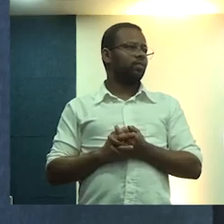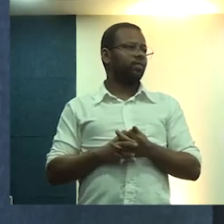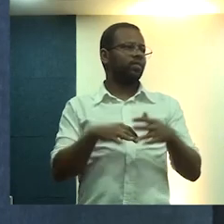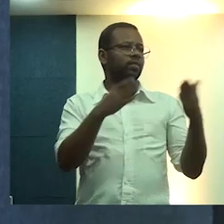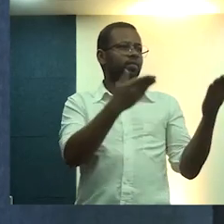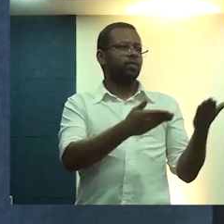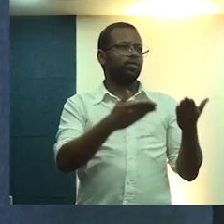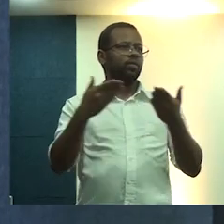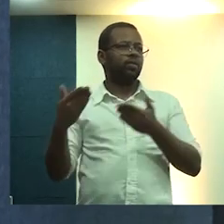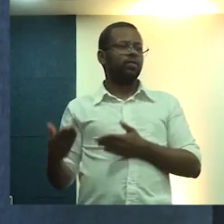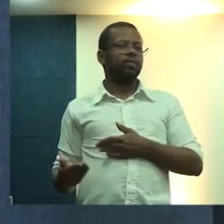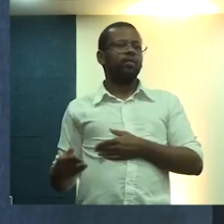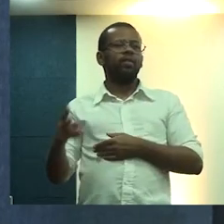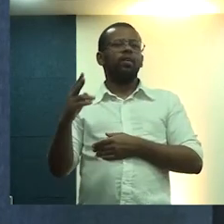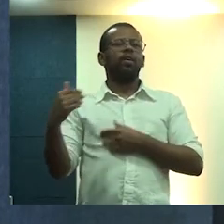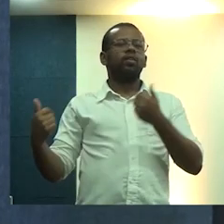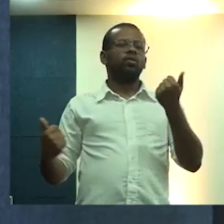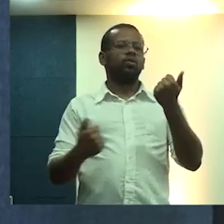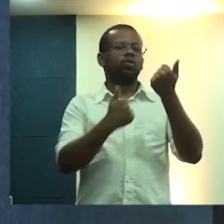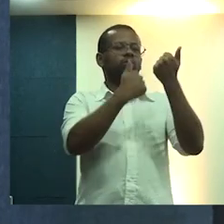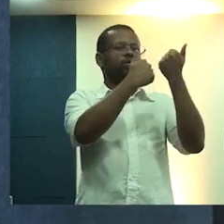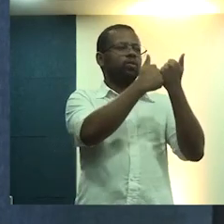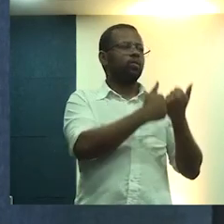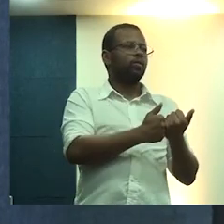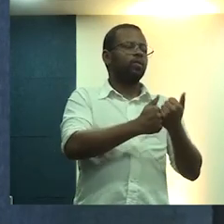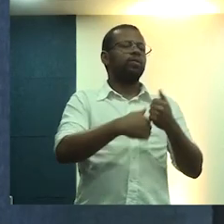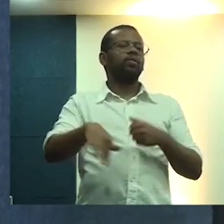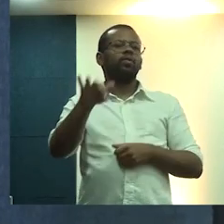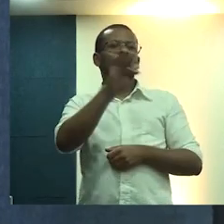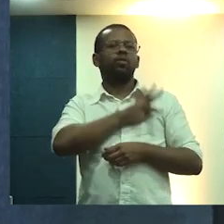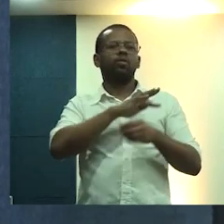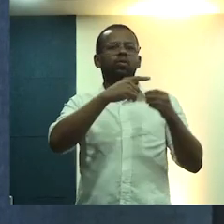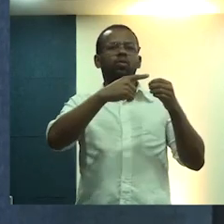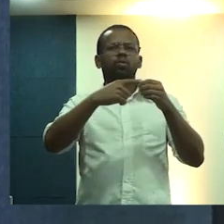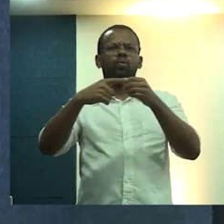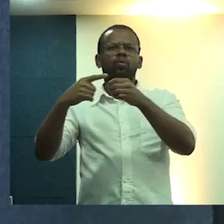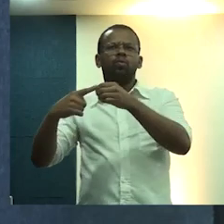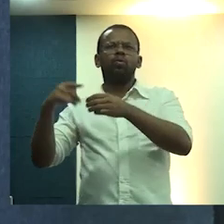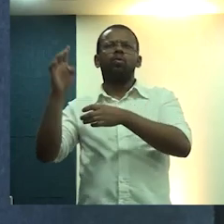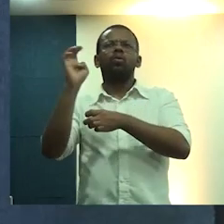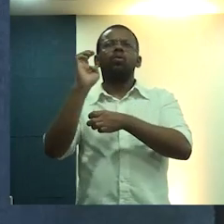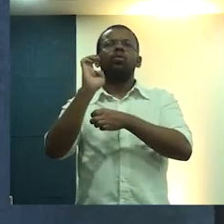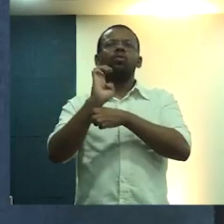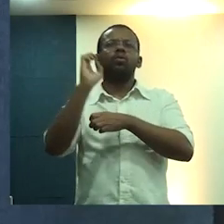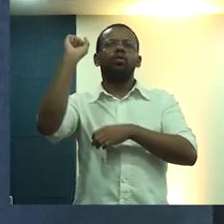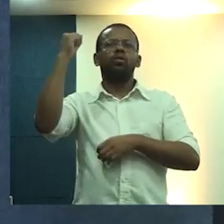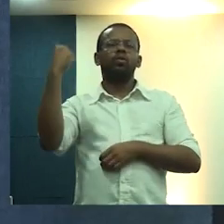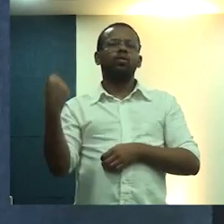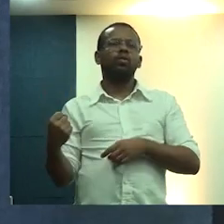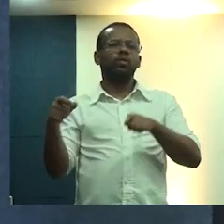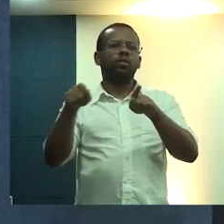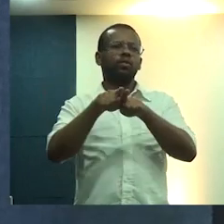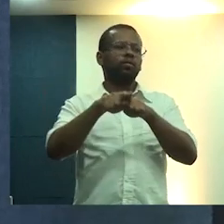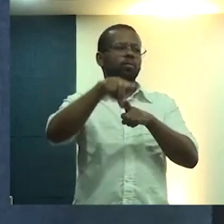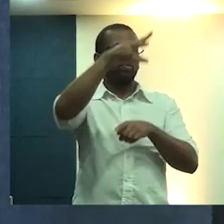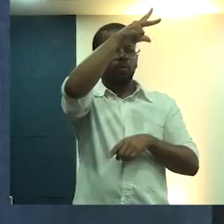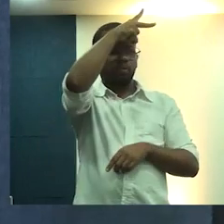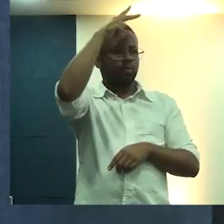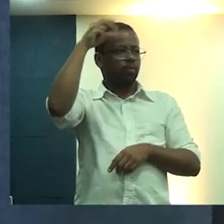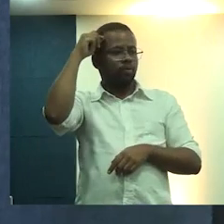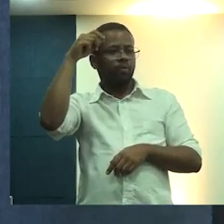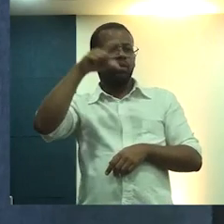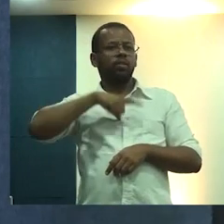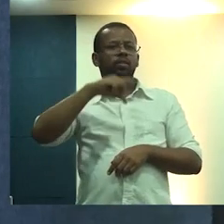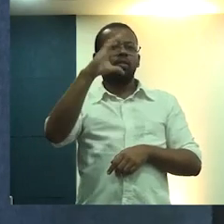Convidamos à vice-presidente da Federação dos Municípios do Estado de Sergipe e prefeita de capela,